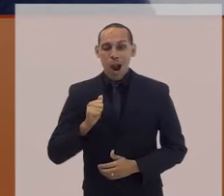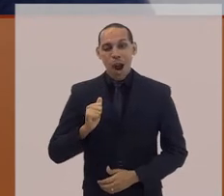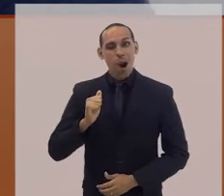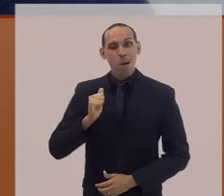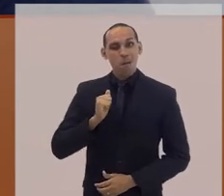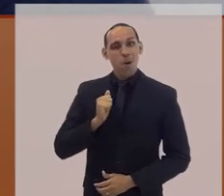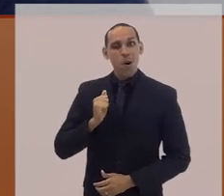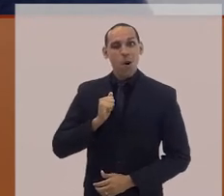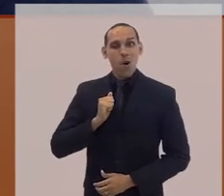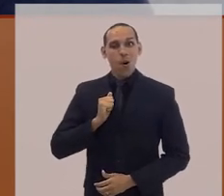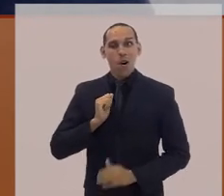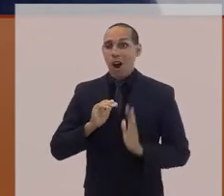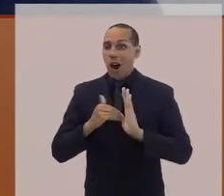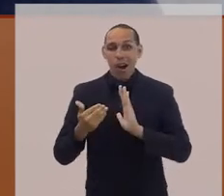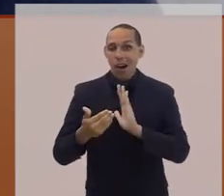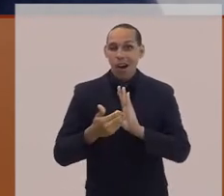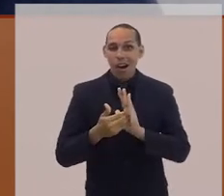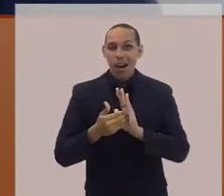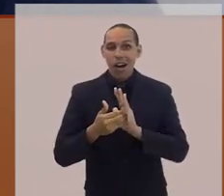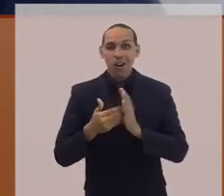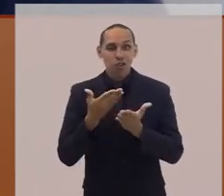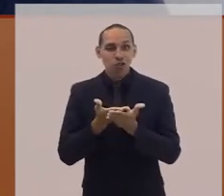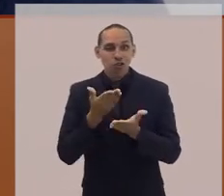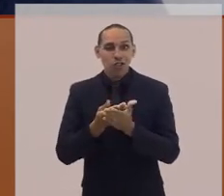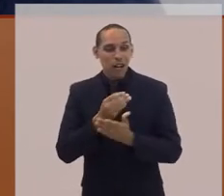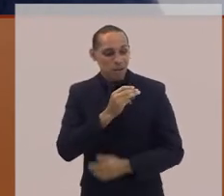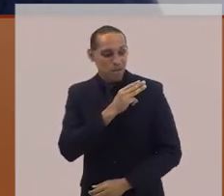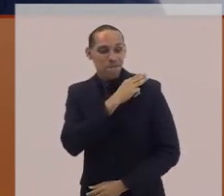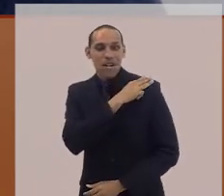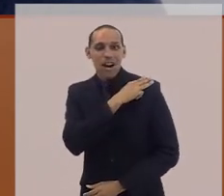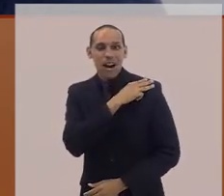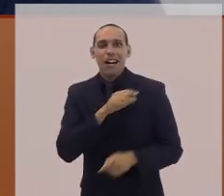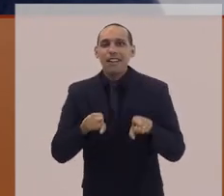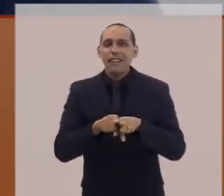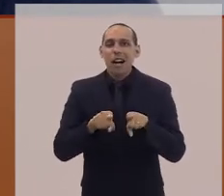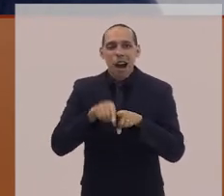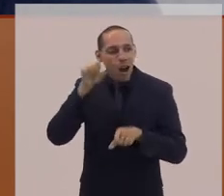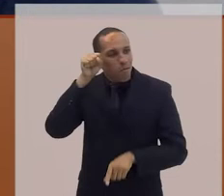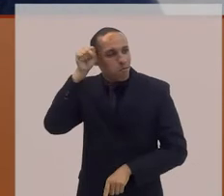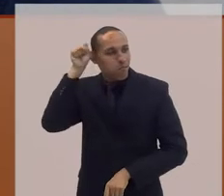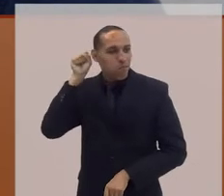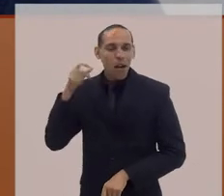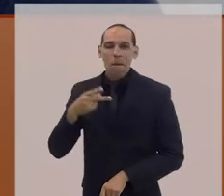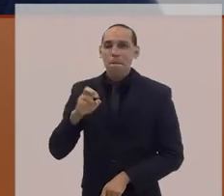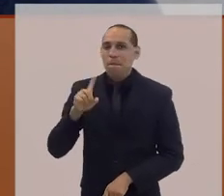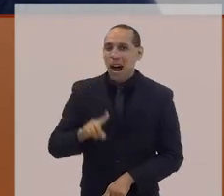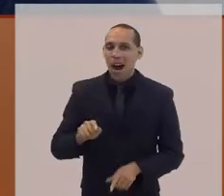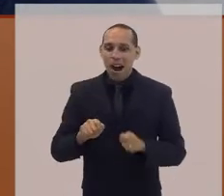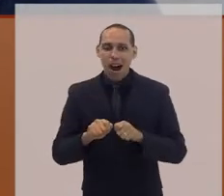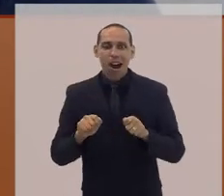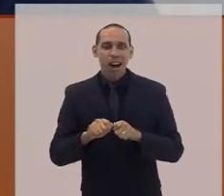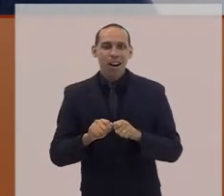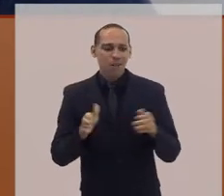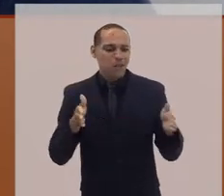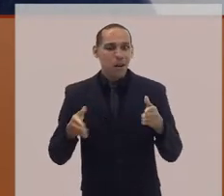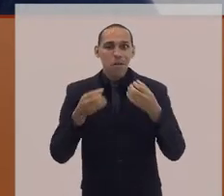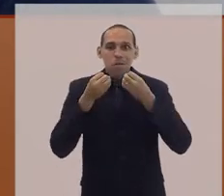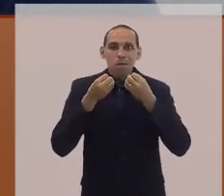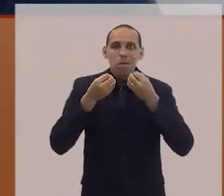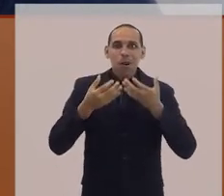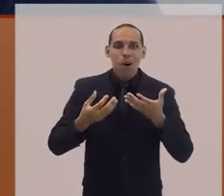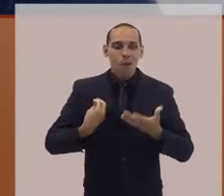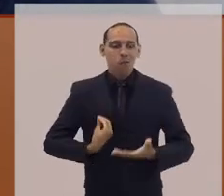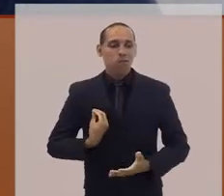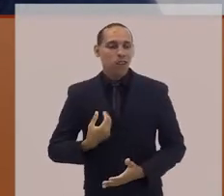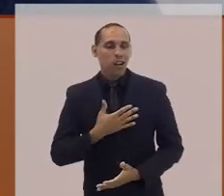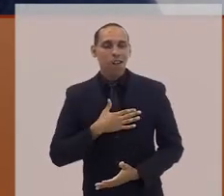-vestibular. Era um momento bom da minha vida, da minha adolescência. Mas quando chegou